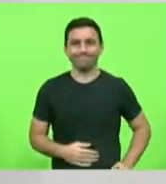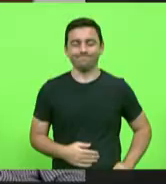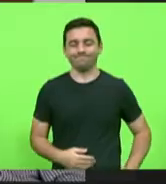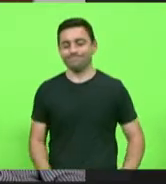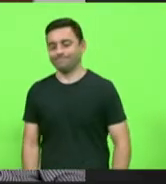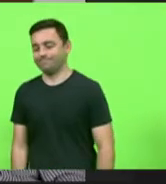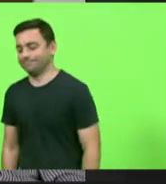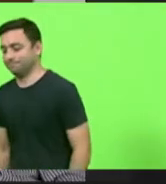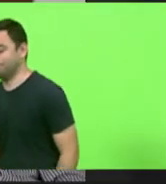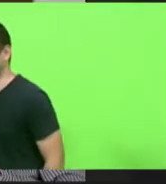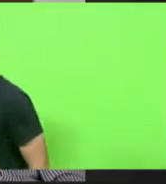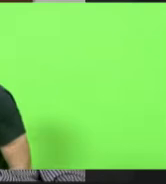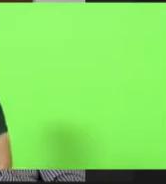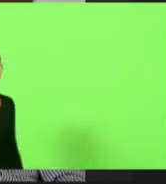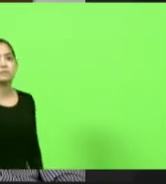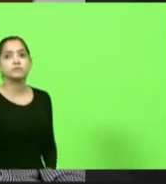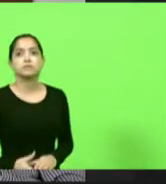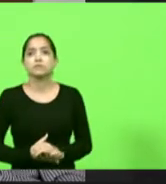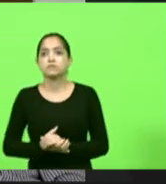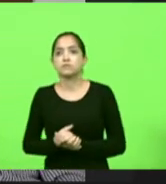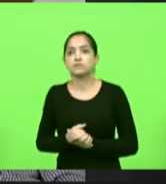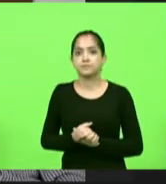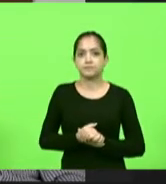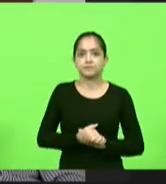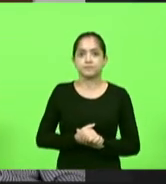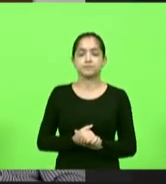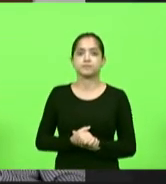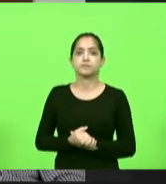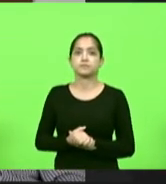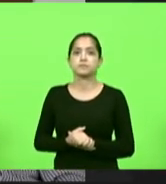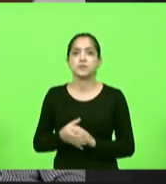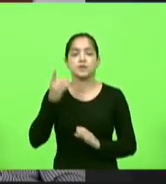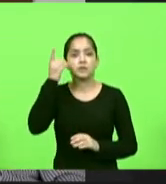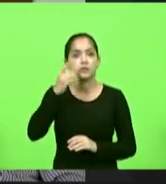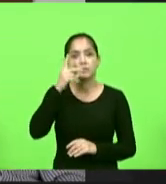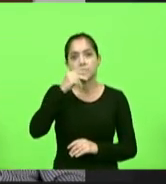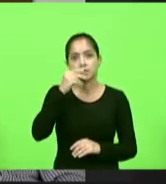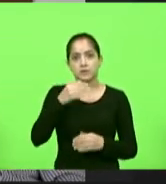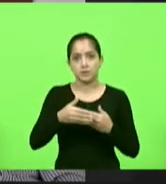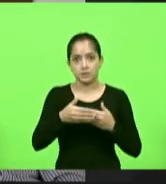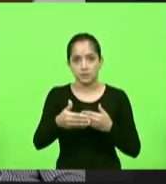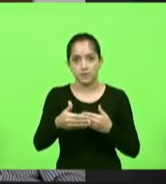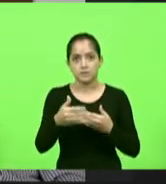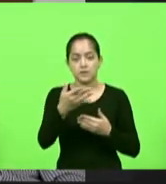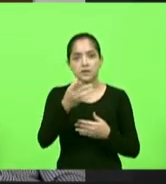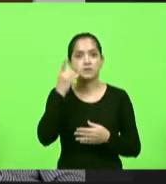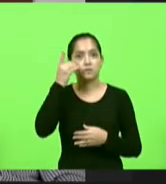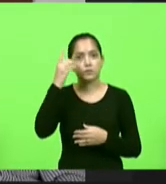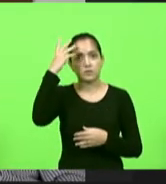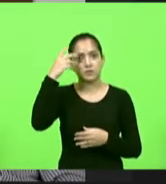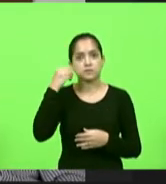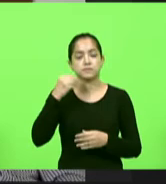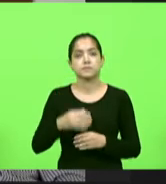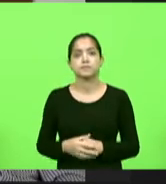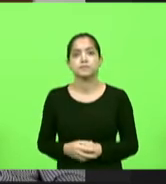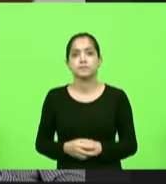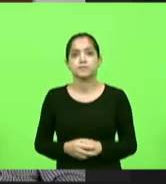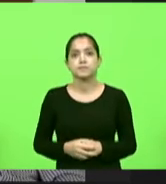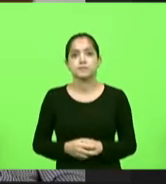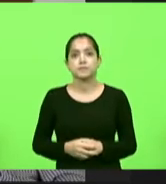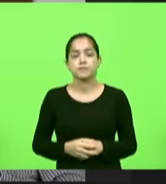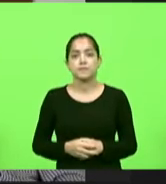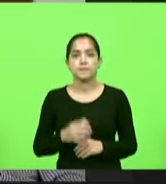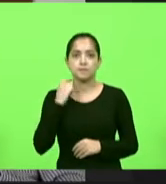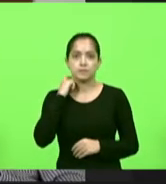Alba. Deputado Kennedy Nunes, por 10 minutos, deputado. E, na sequência, a deputada Lucene Carminati, logo após o